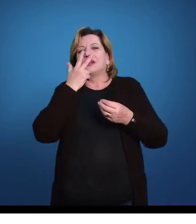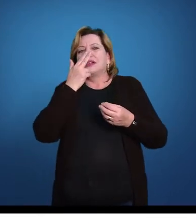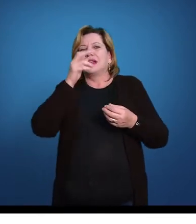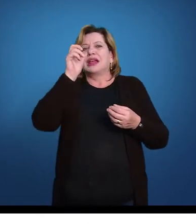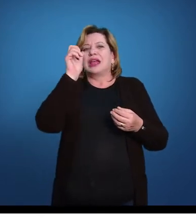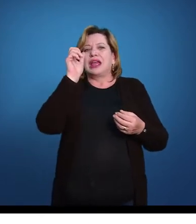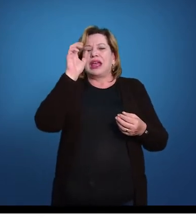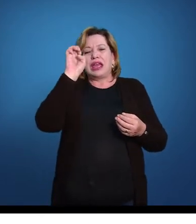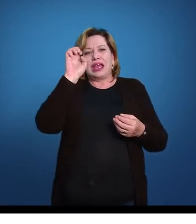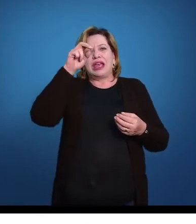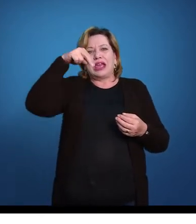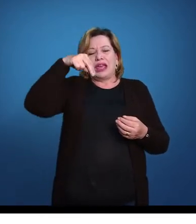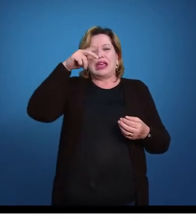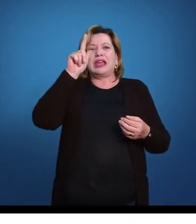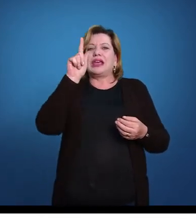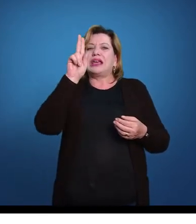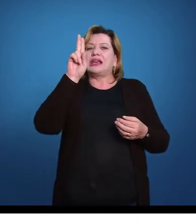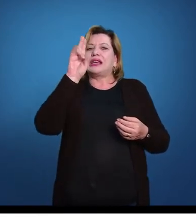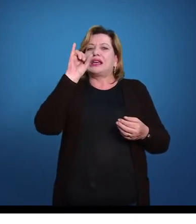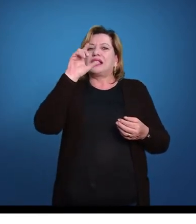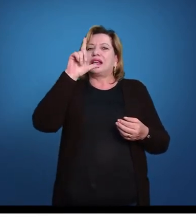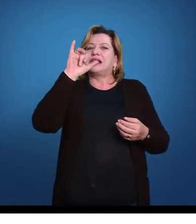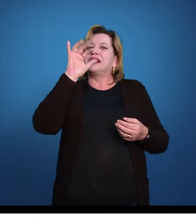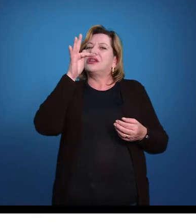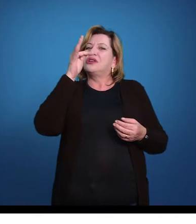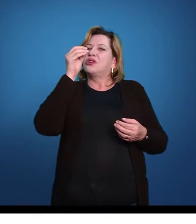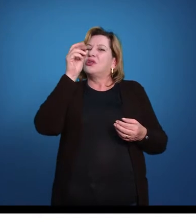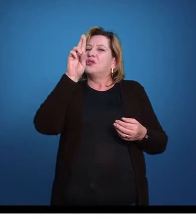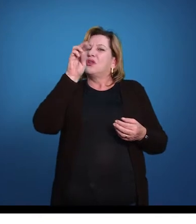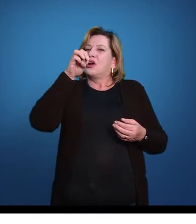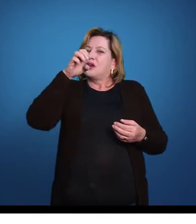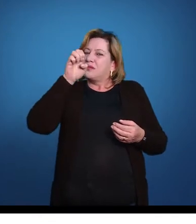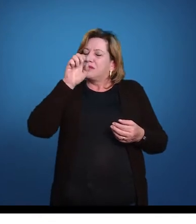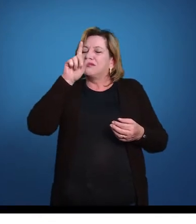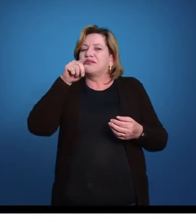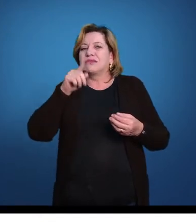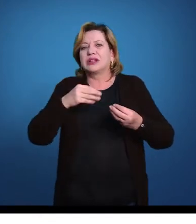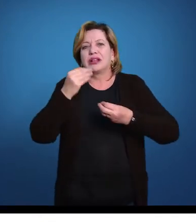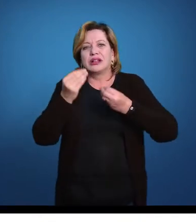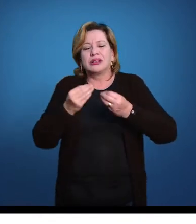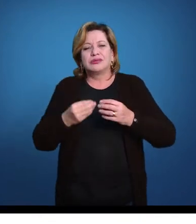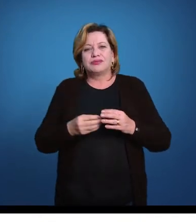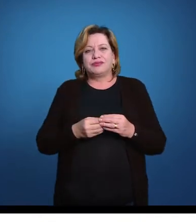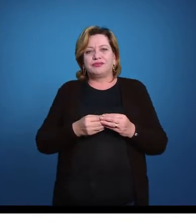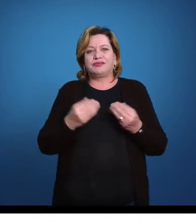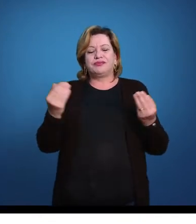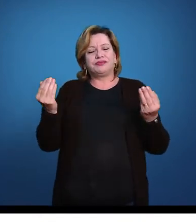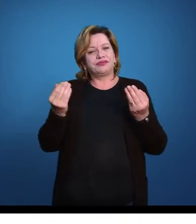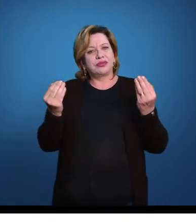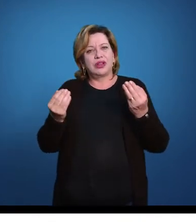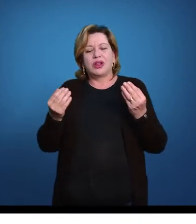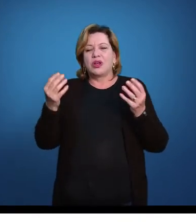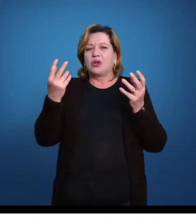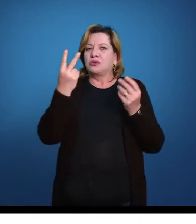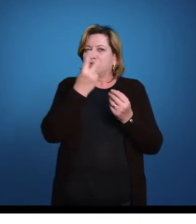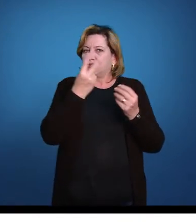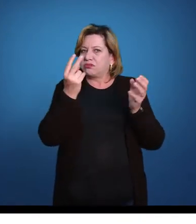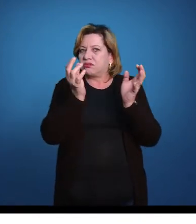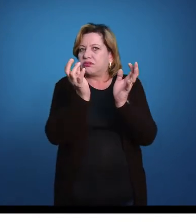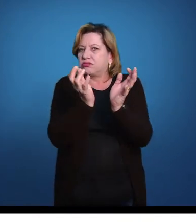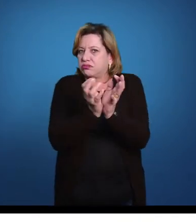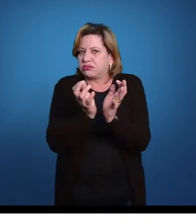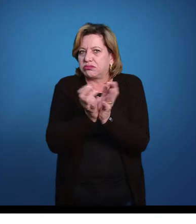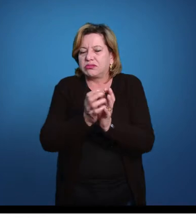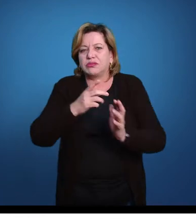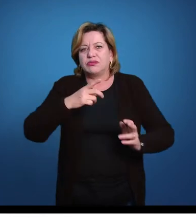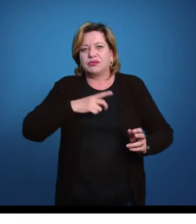E vertebrado terrestre, serpenteforme, forma de serpente. Então os dois grupos que nós temos de